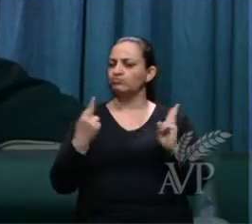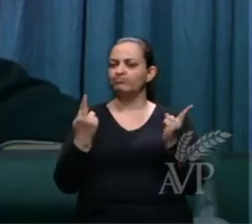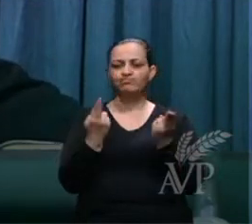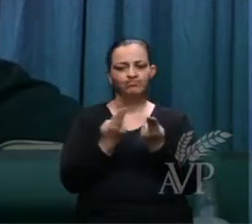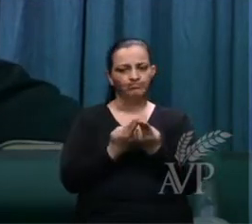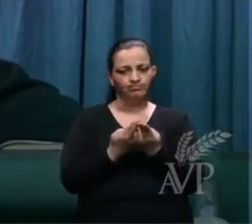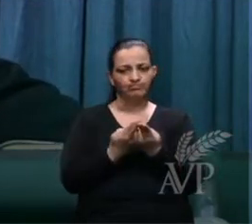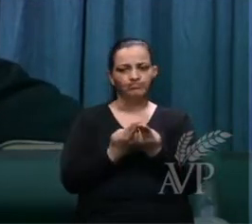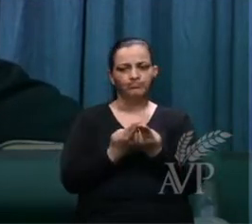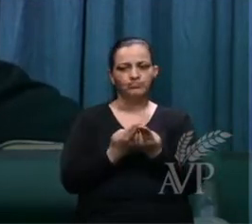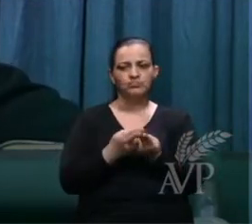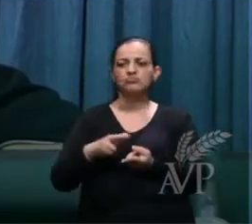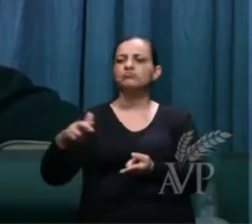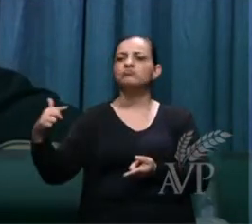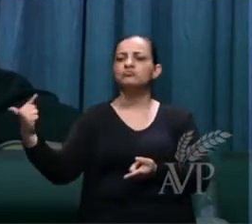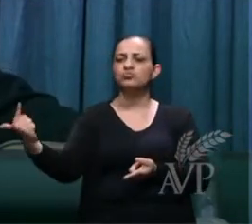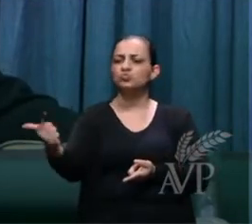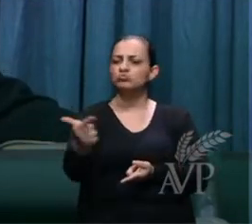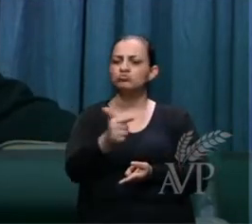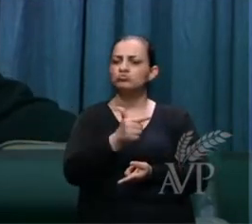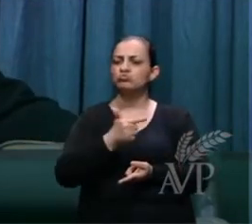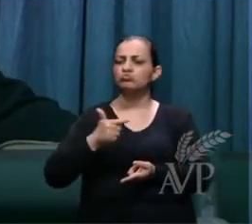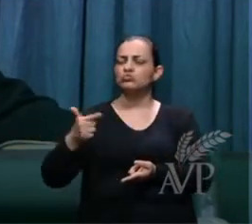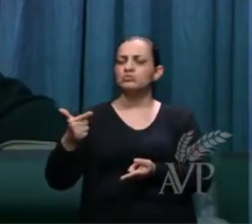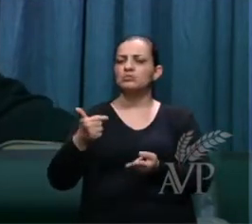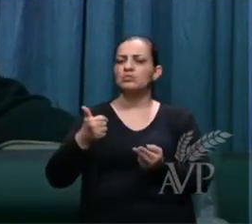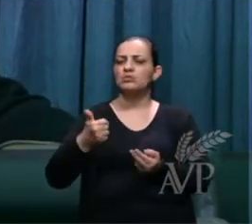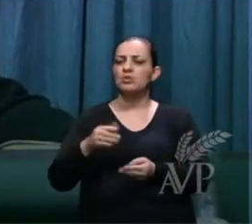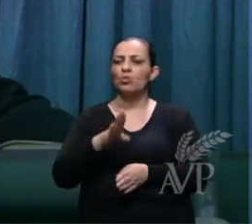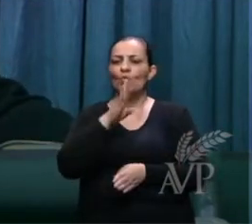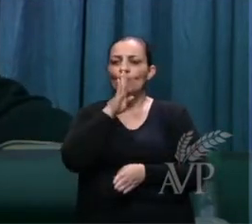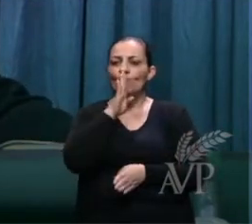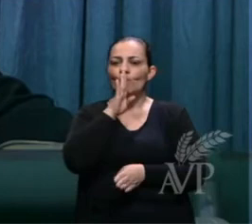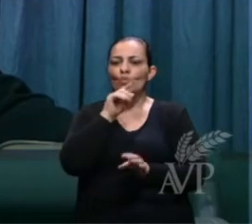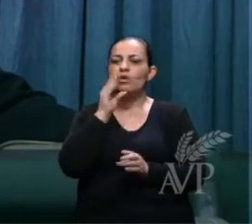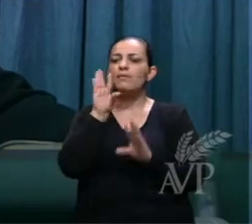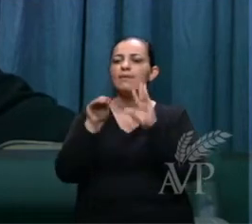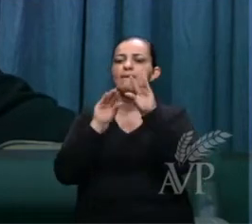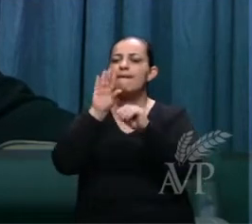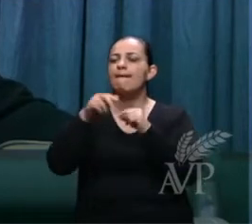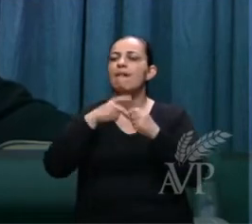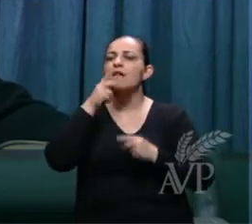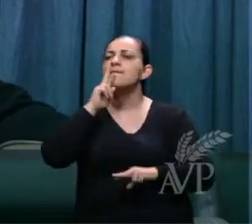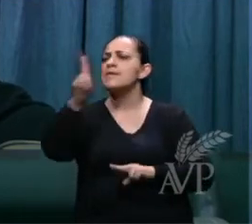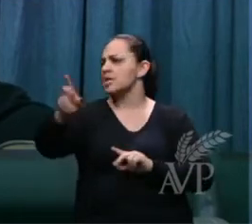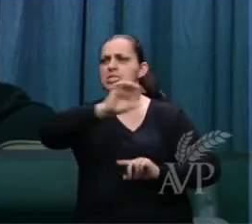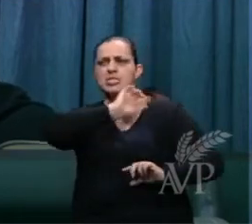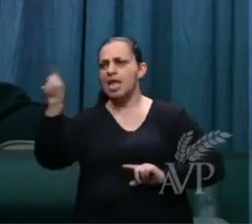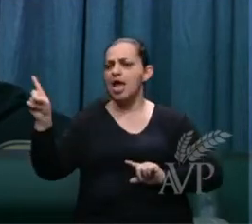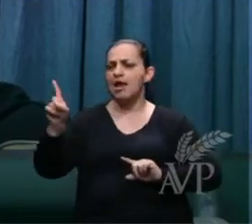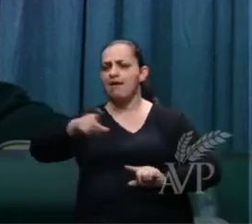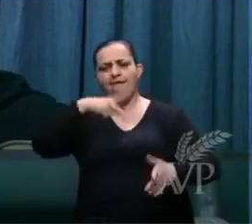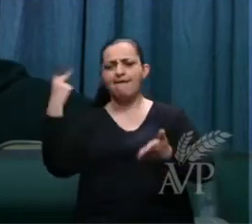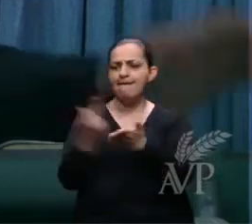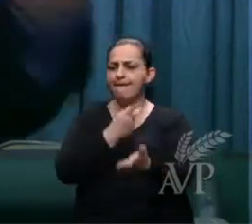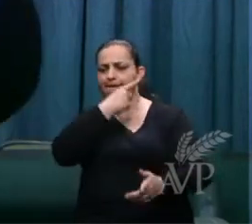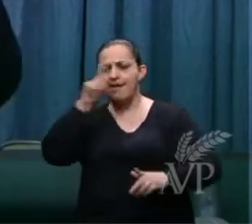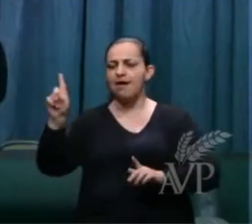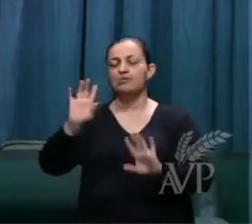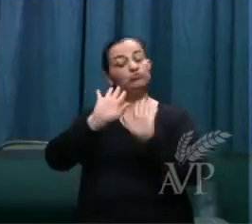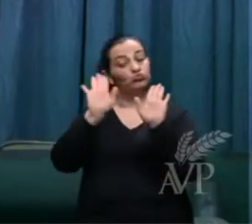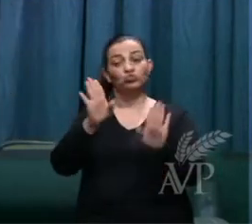não há como abrir a boca e contestar, porque